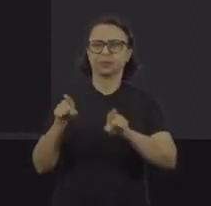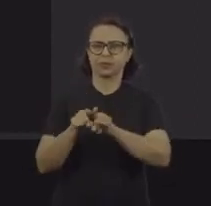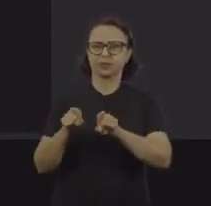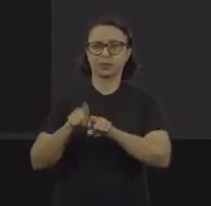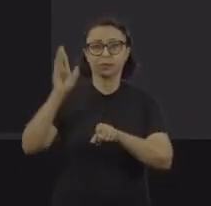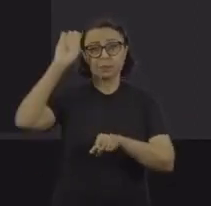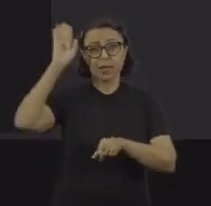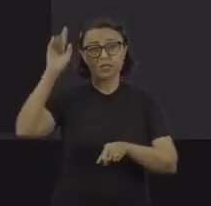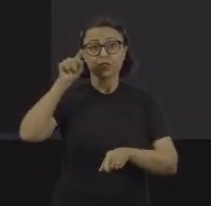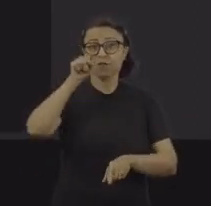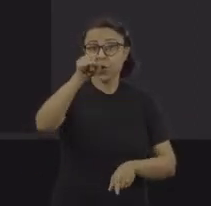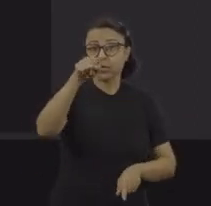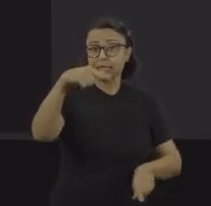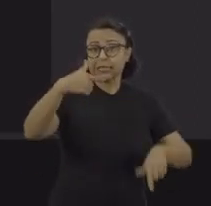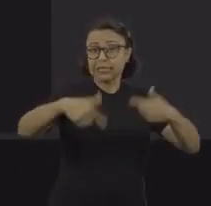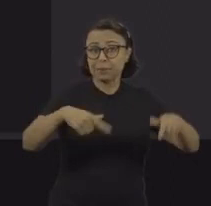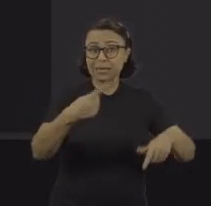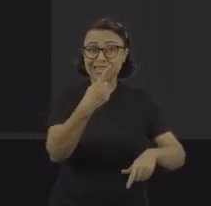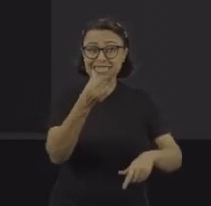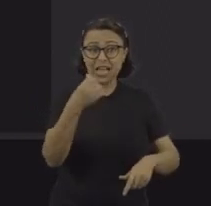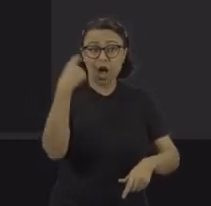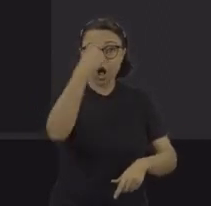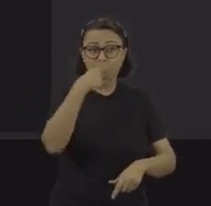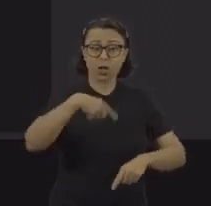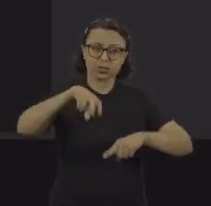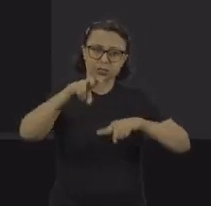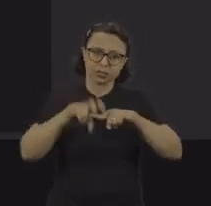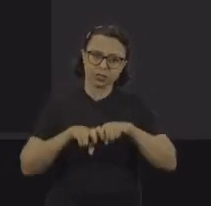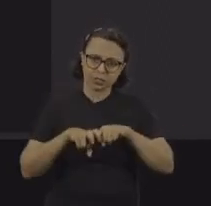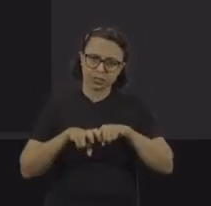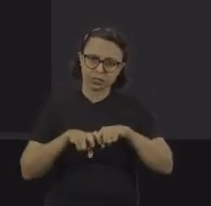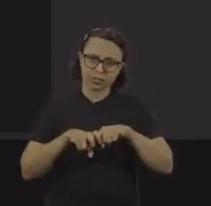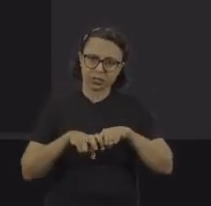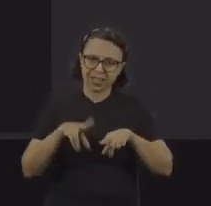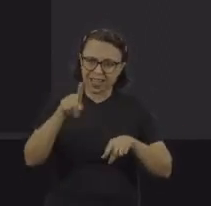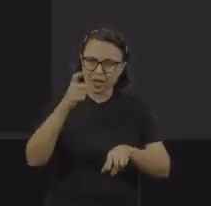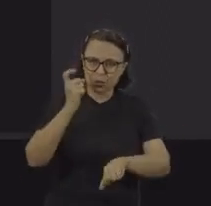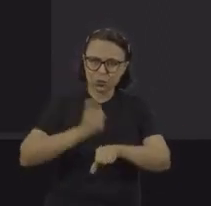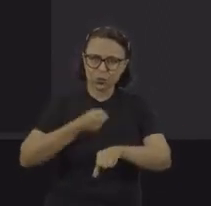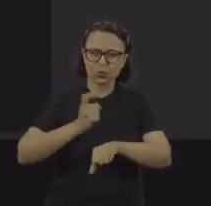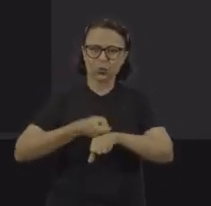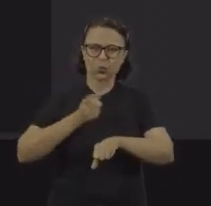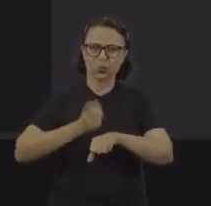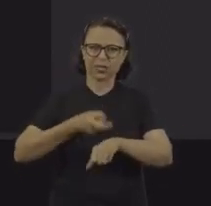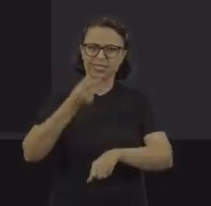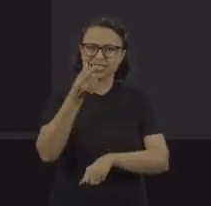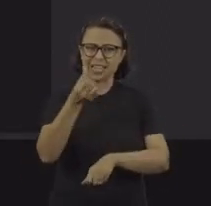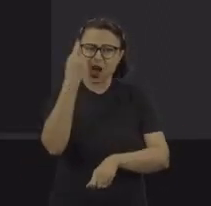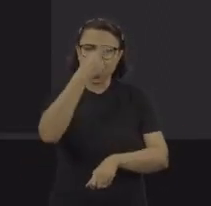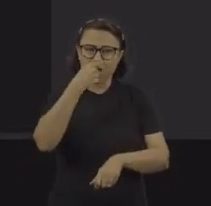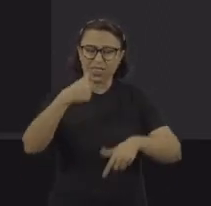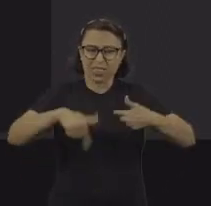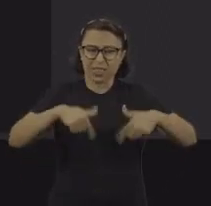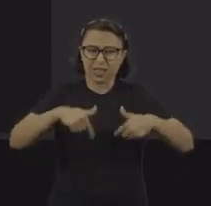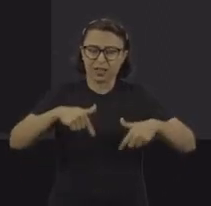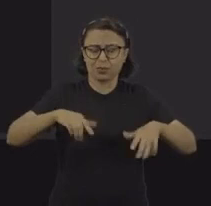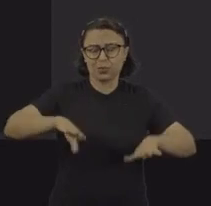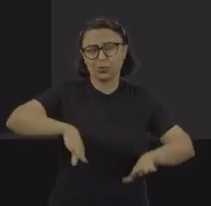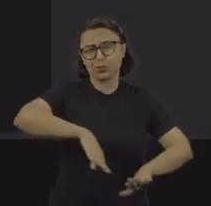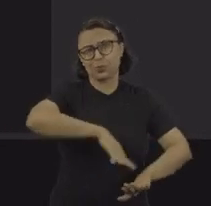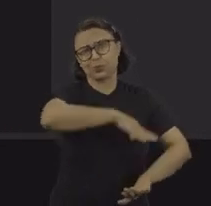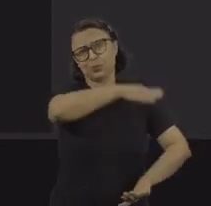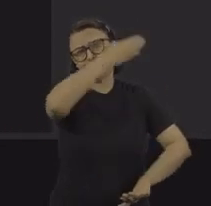vocês trabalhando 16 horas por dia sentados nessa cadeira. Um EPI, uma espécie de